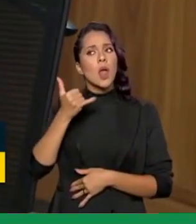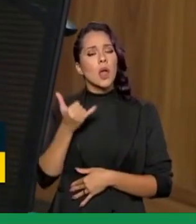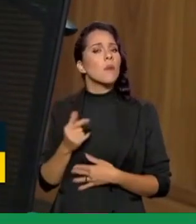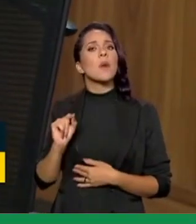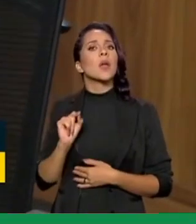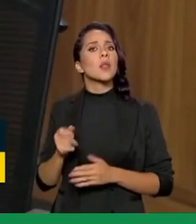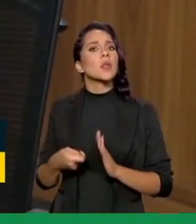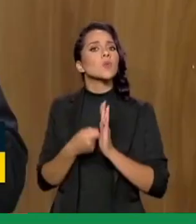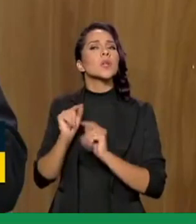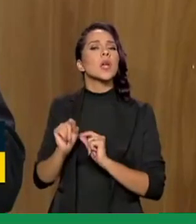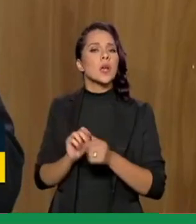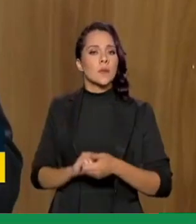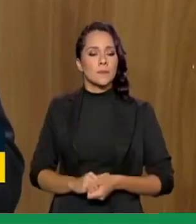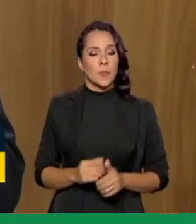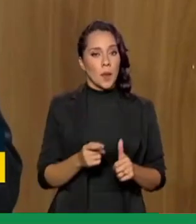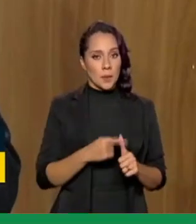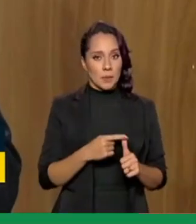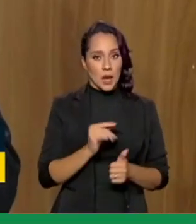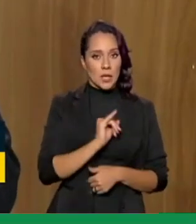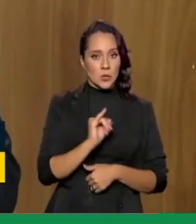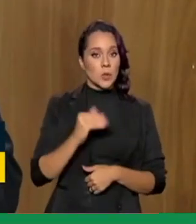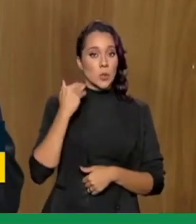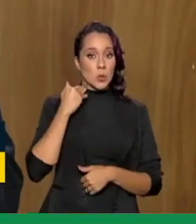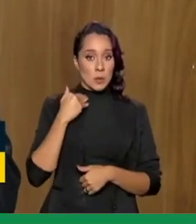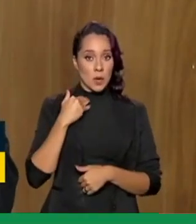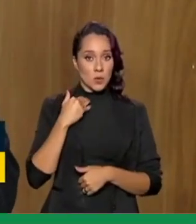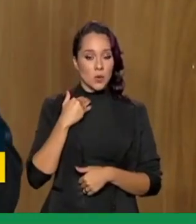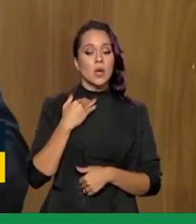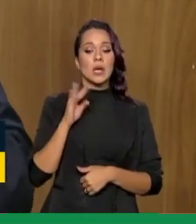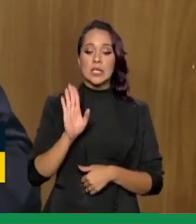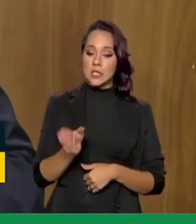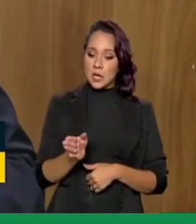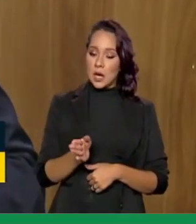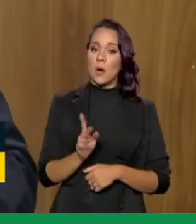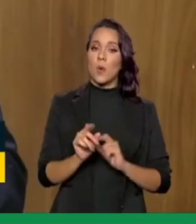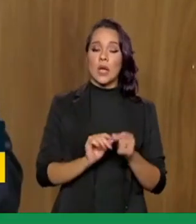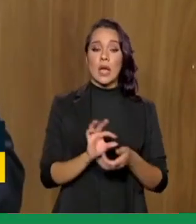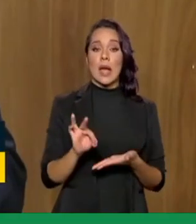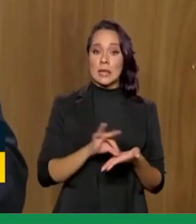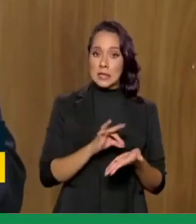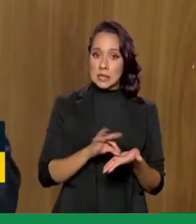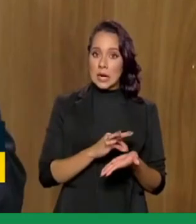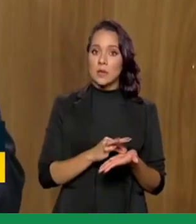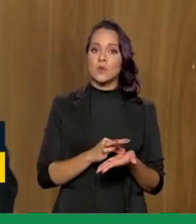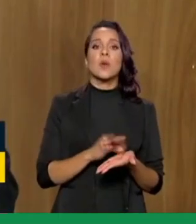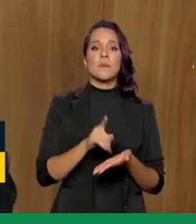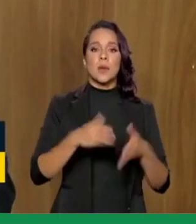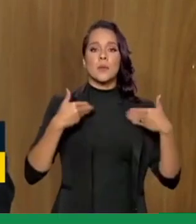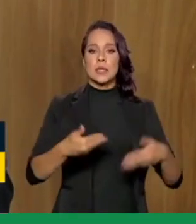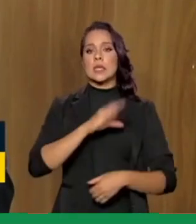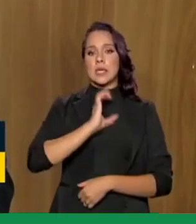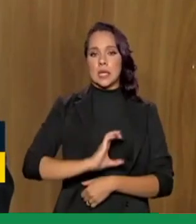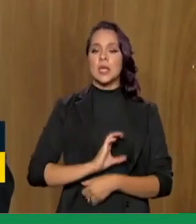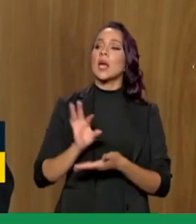procurar para denunciar? Primeiro que as instituições financeiras elas estão sendo cadastradas e homologadas pelo Ministério da